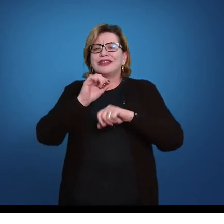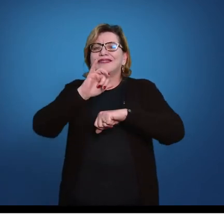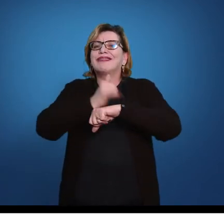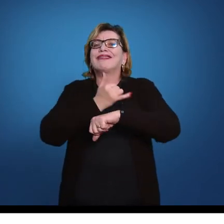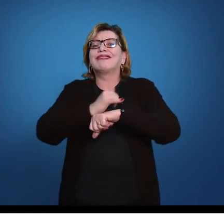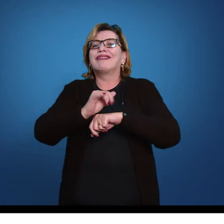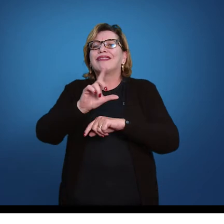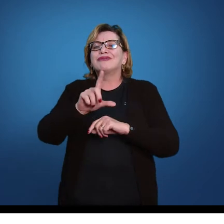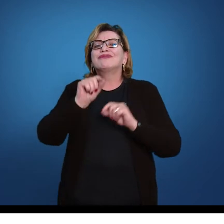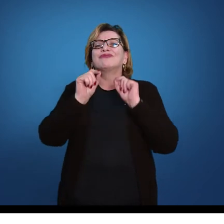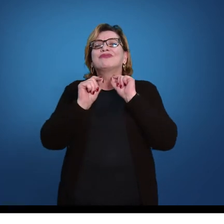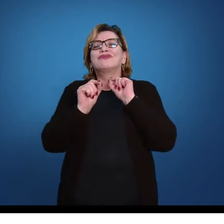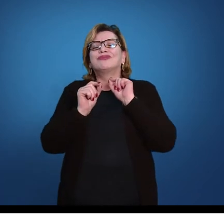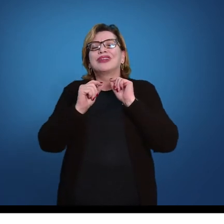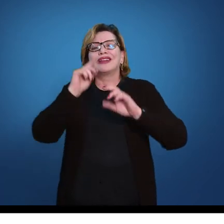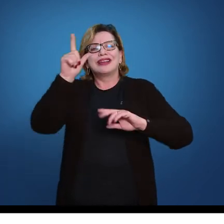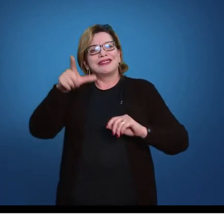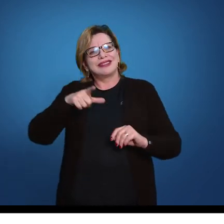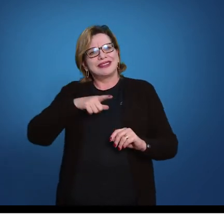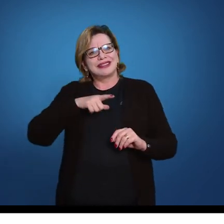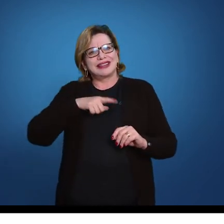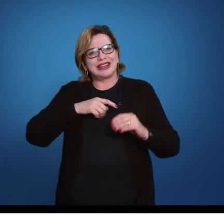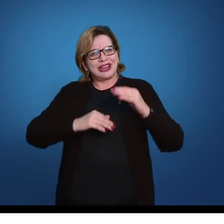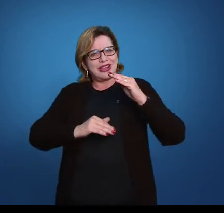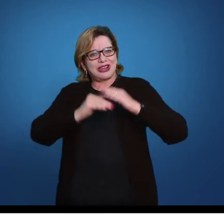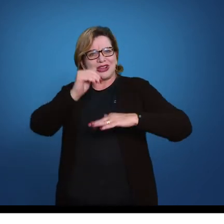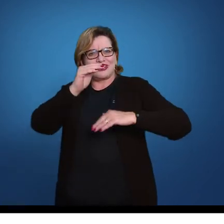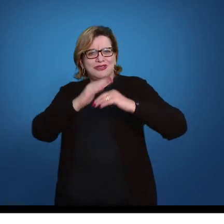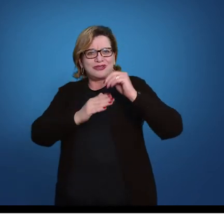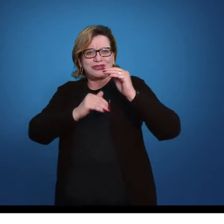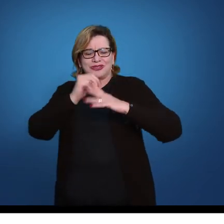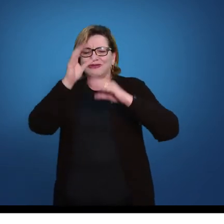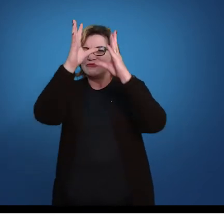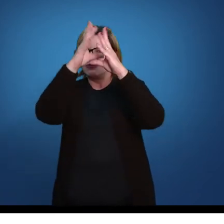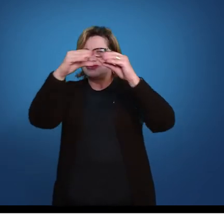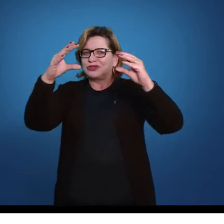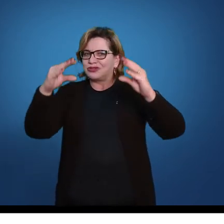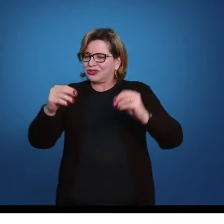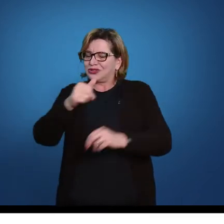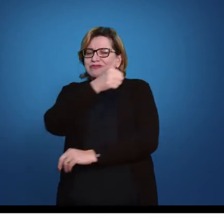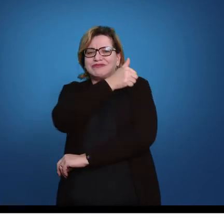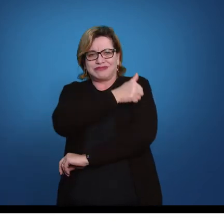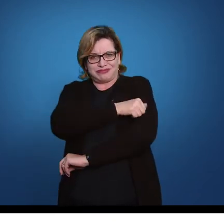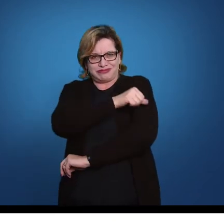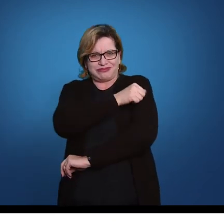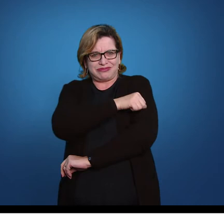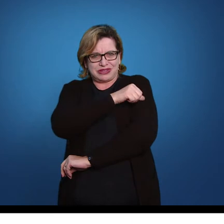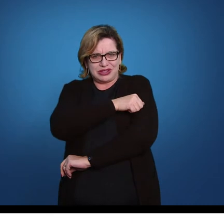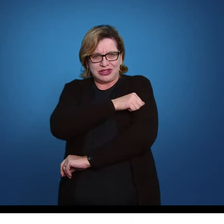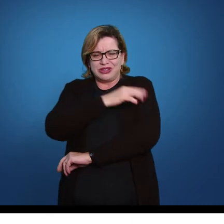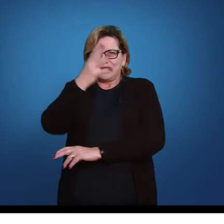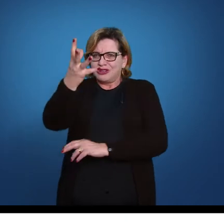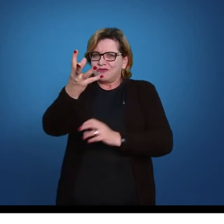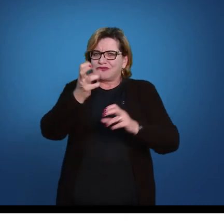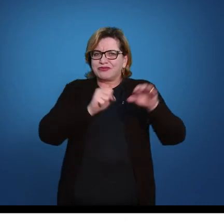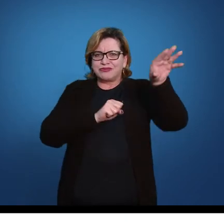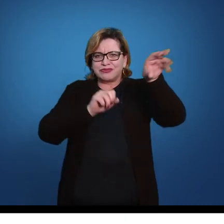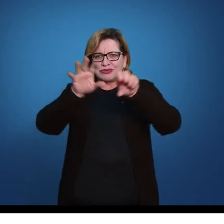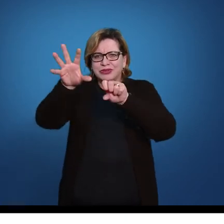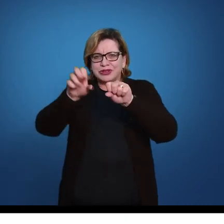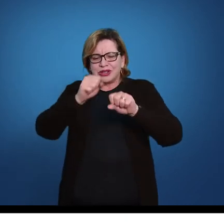estratégias está a construção de um circo permanente no Rio de Janeiro para abrigar